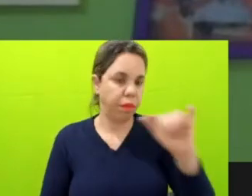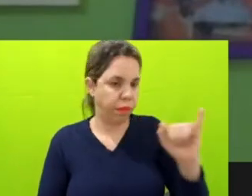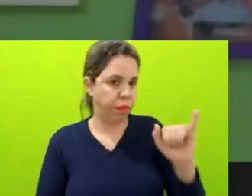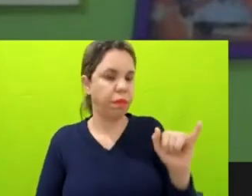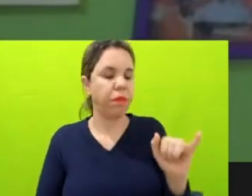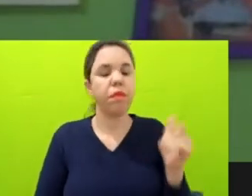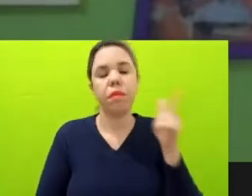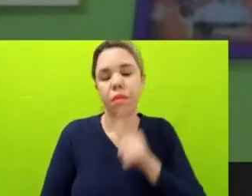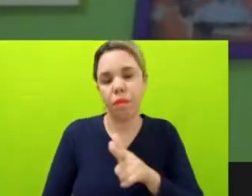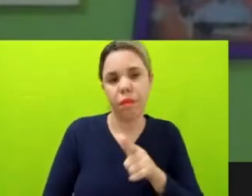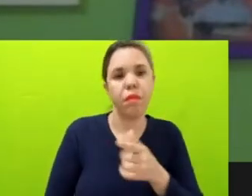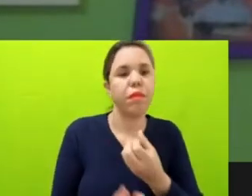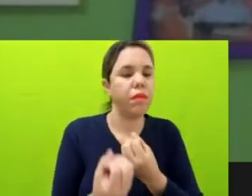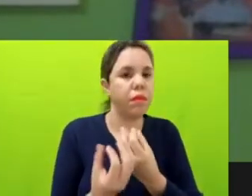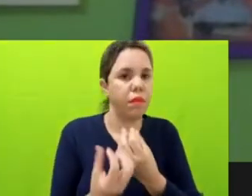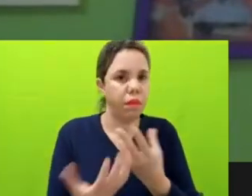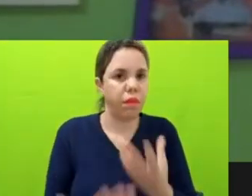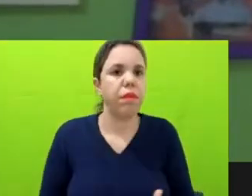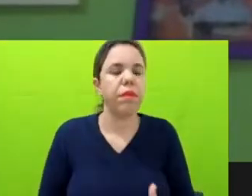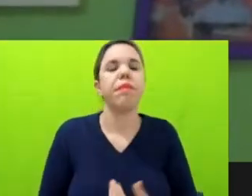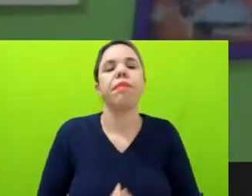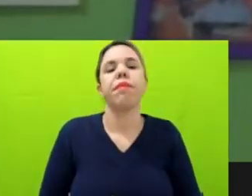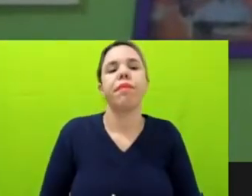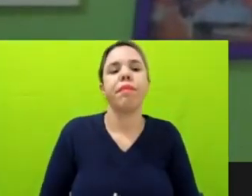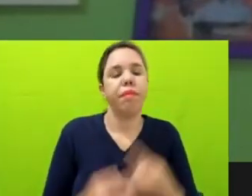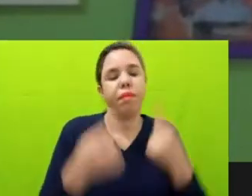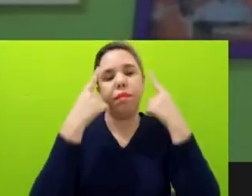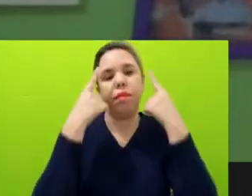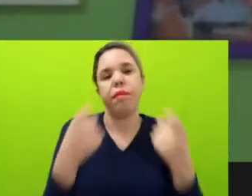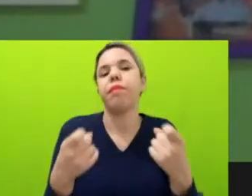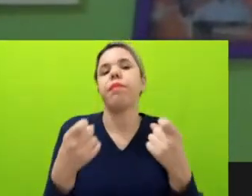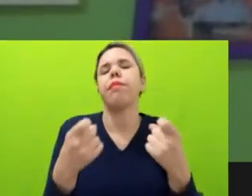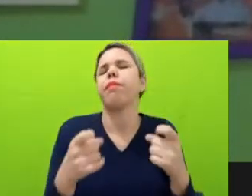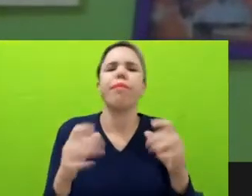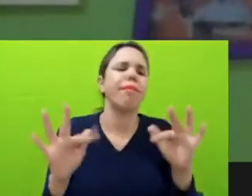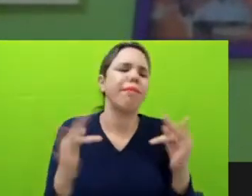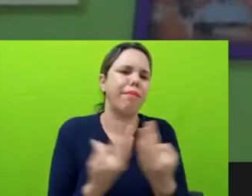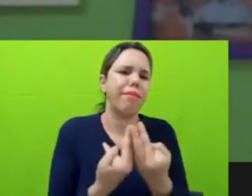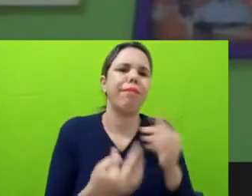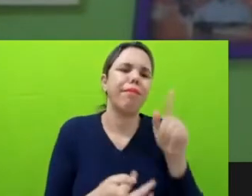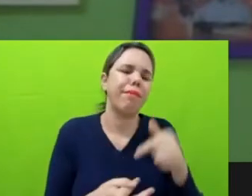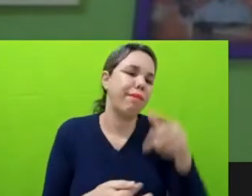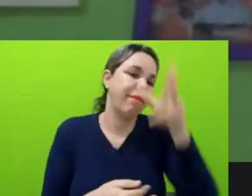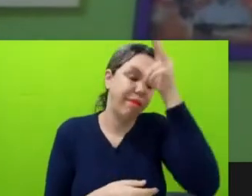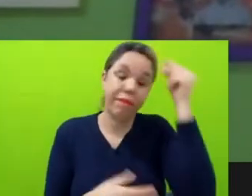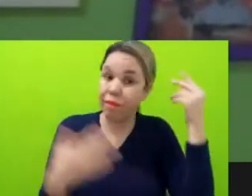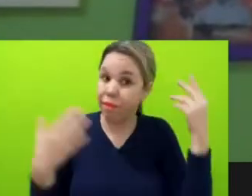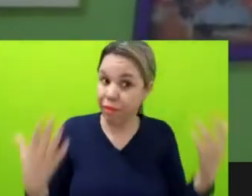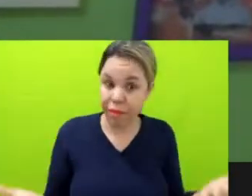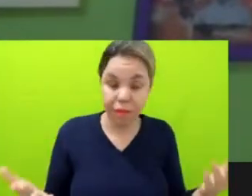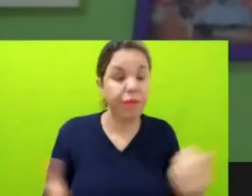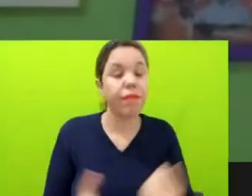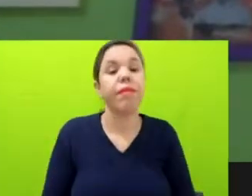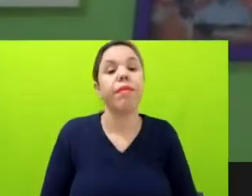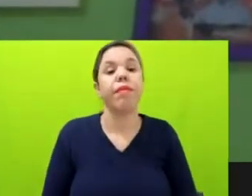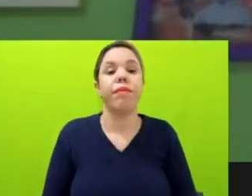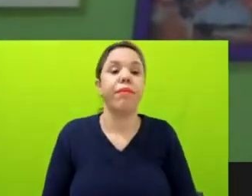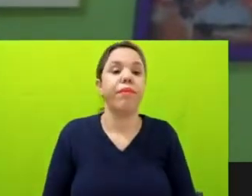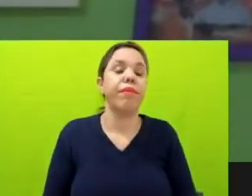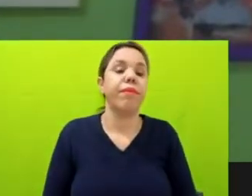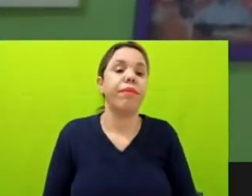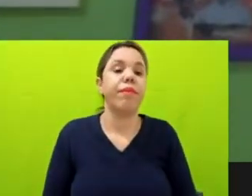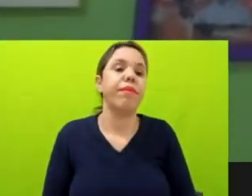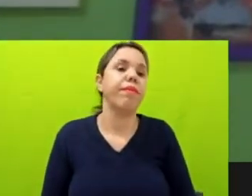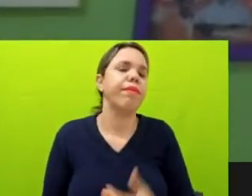estatística de violência doméstica, que são dados públicos, e também dos feminicídios. Aí nós fizemos a reclamação